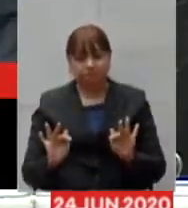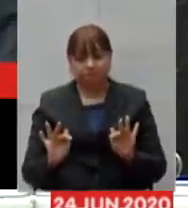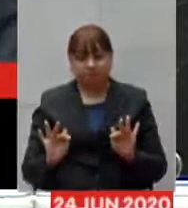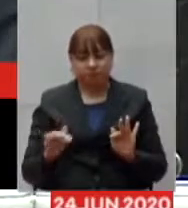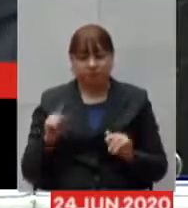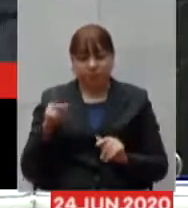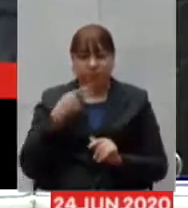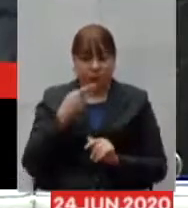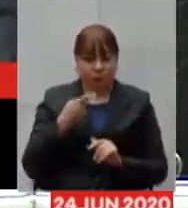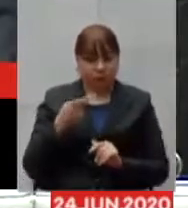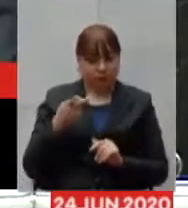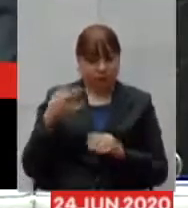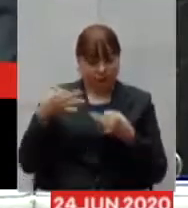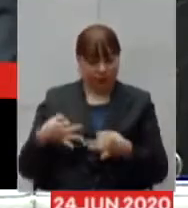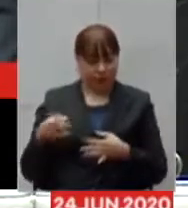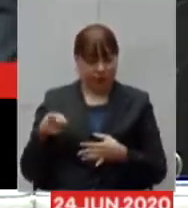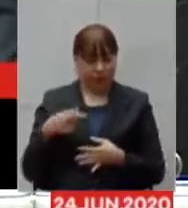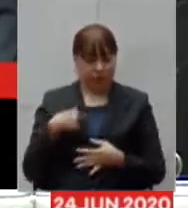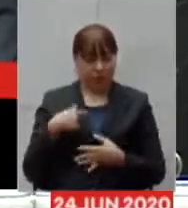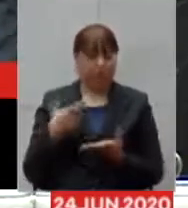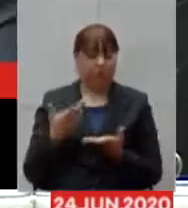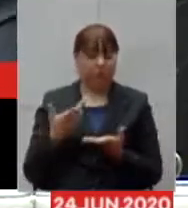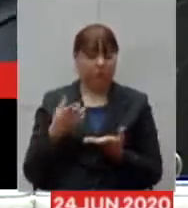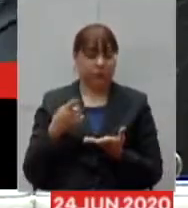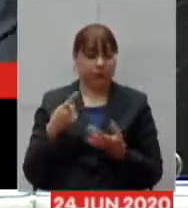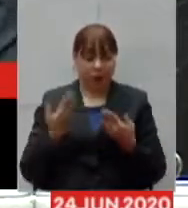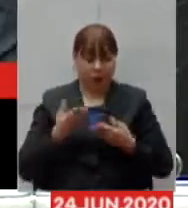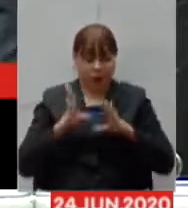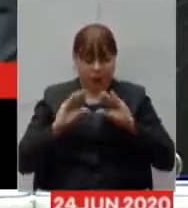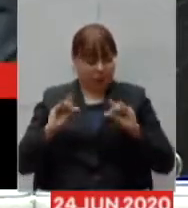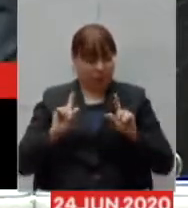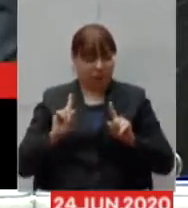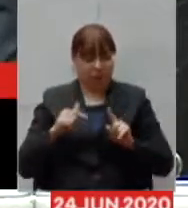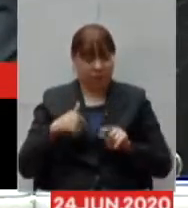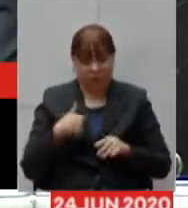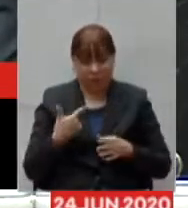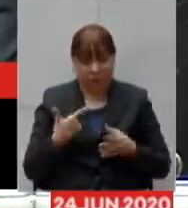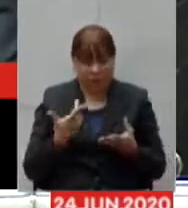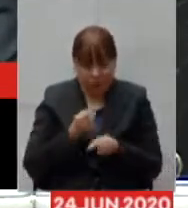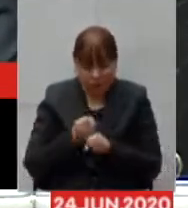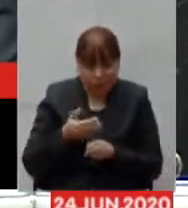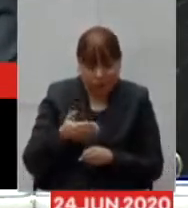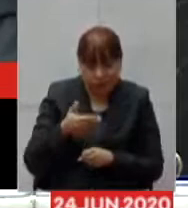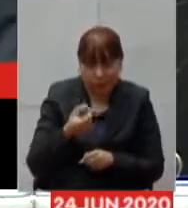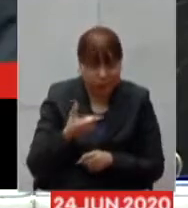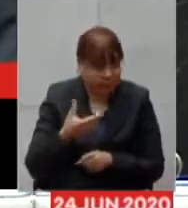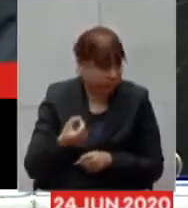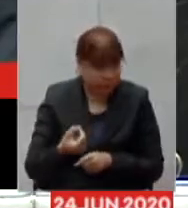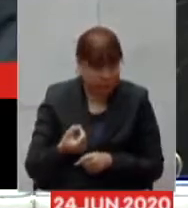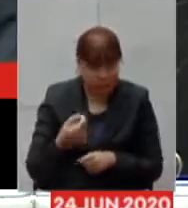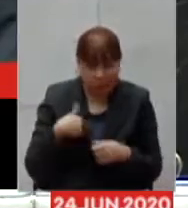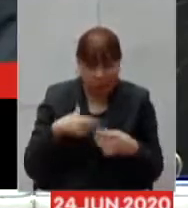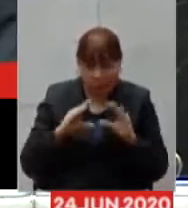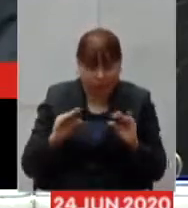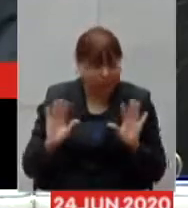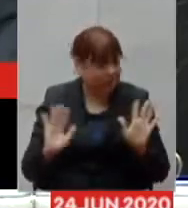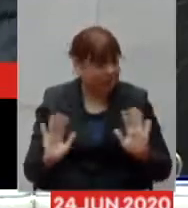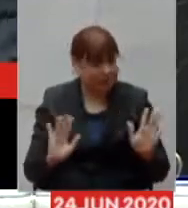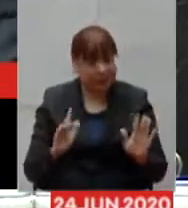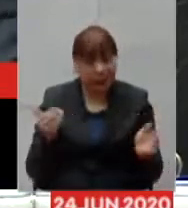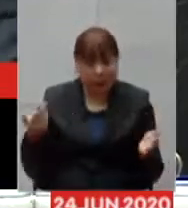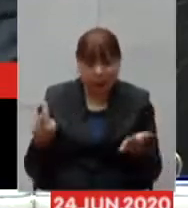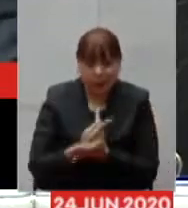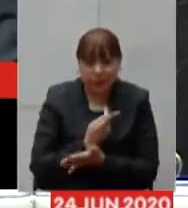tranquilidade esse ano uma coisa que não aconteceu comigo foi ter tranquilidade eu fiquei sabendo que a epidemia tinha